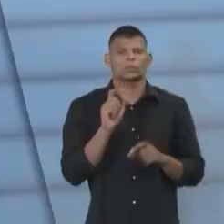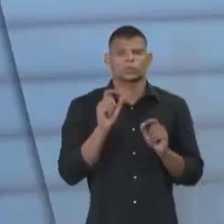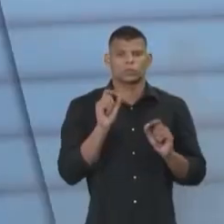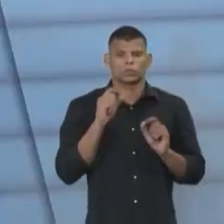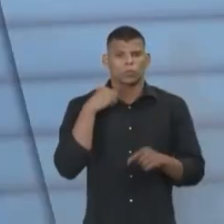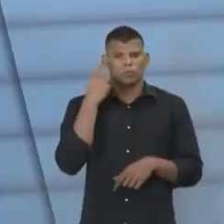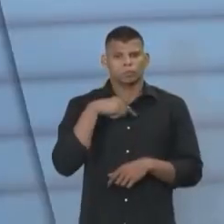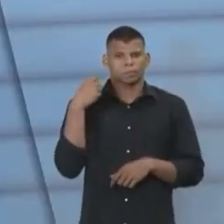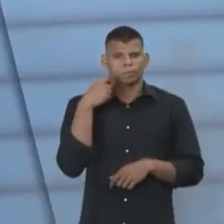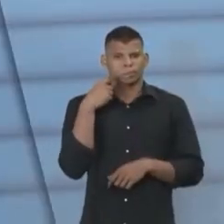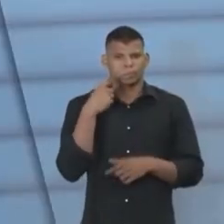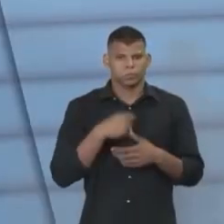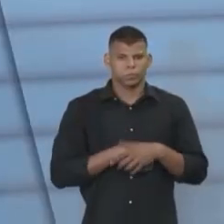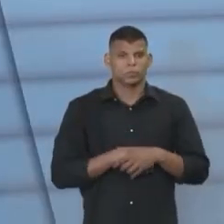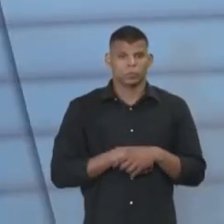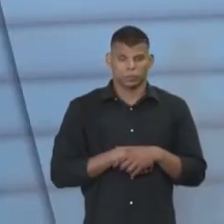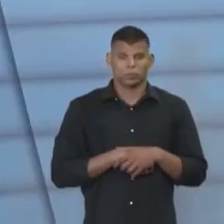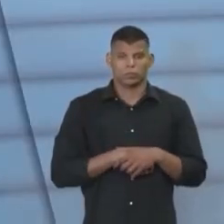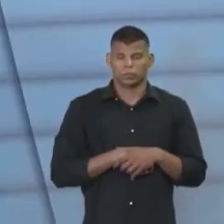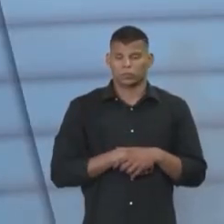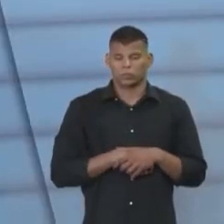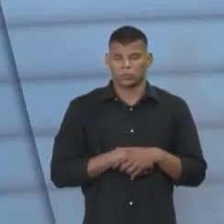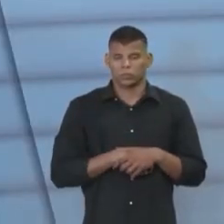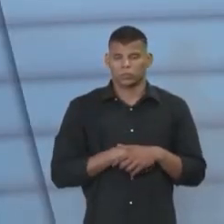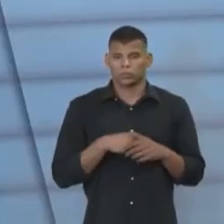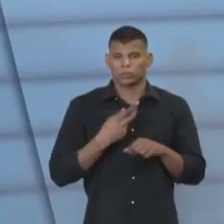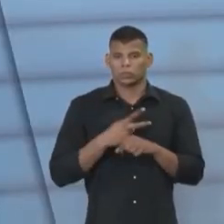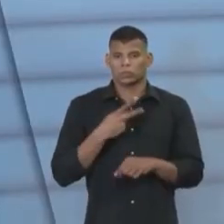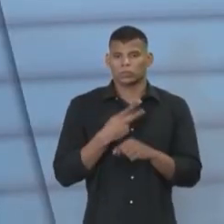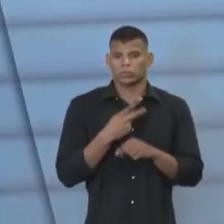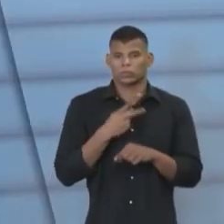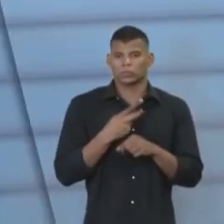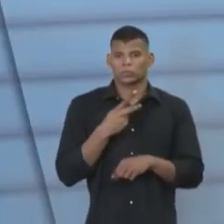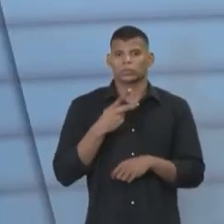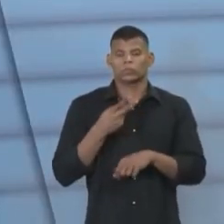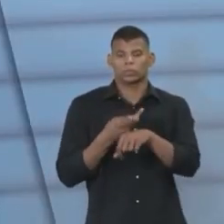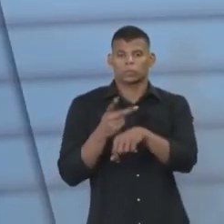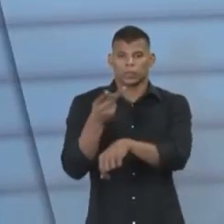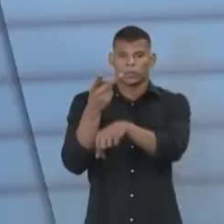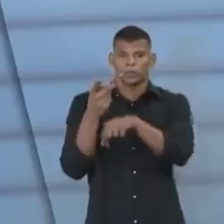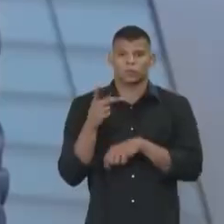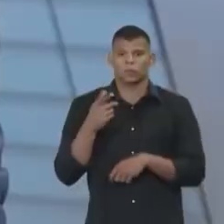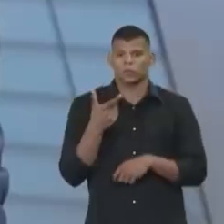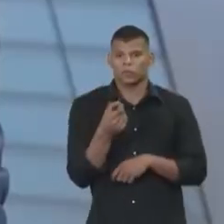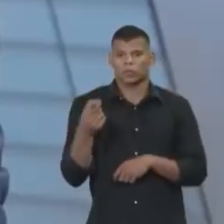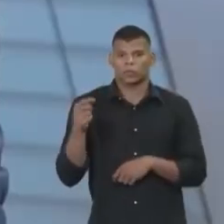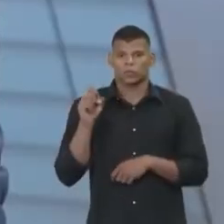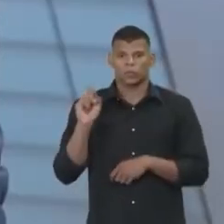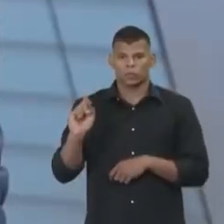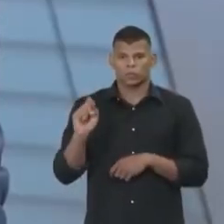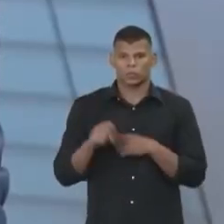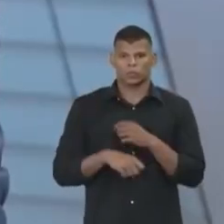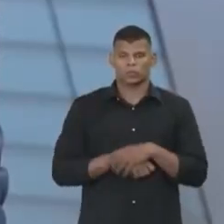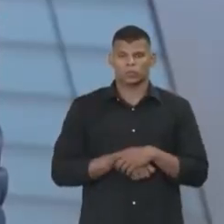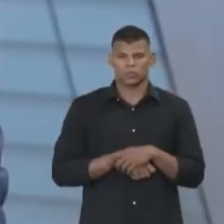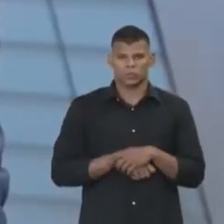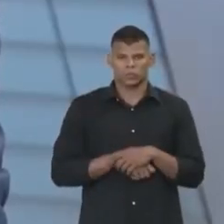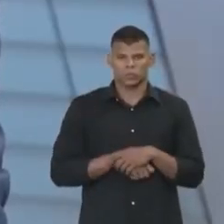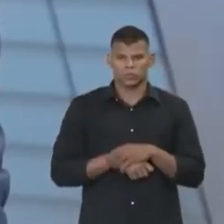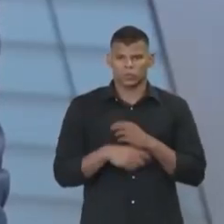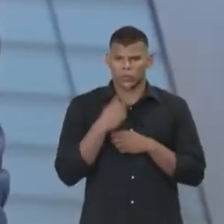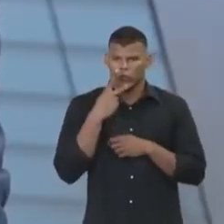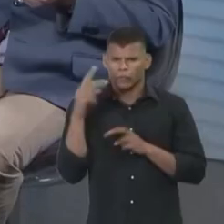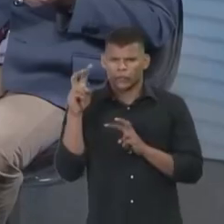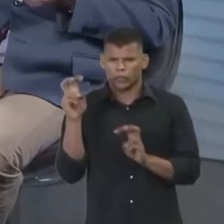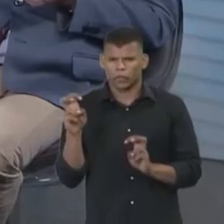militante, né? E ganhou o Prêmio Inovar em 2008. Qual foi o mesmo tema? Não me lembro, a gente falou sobre isso.